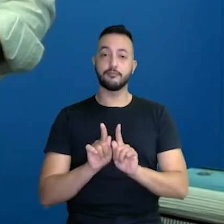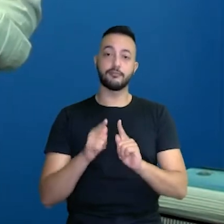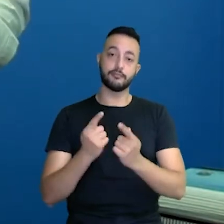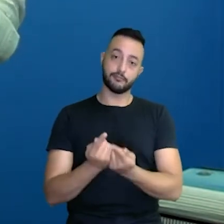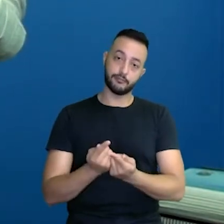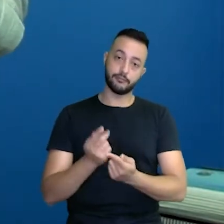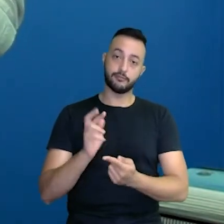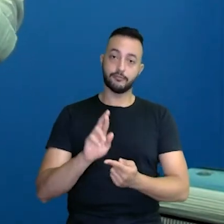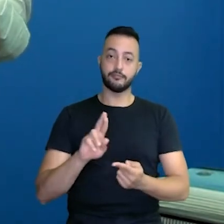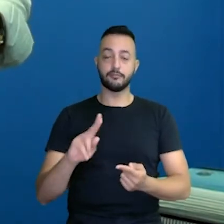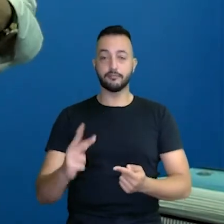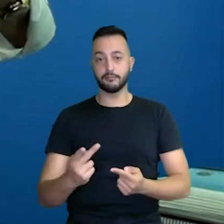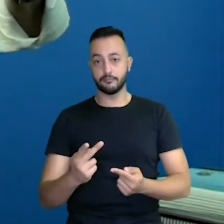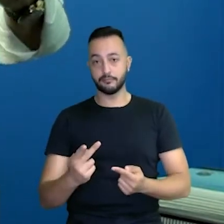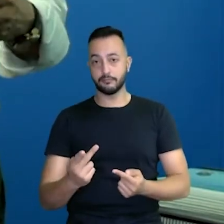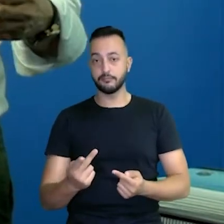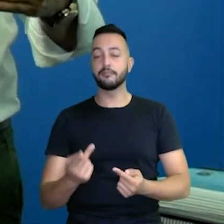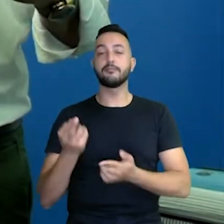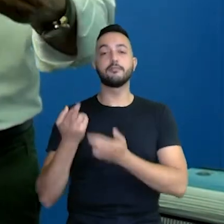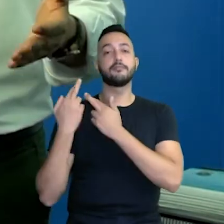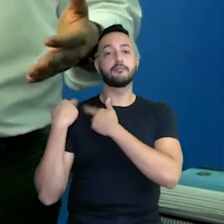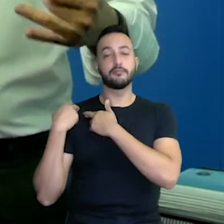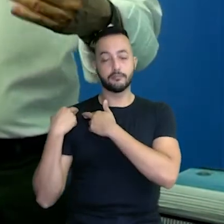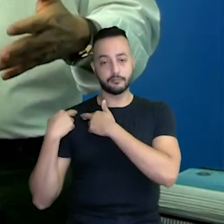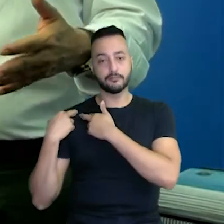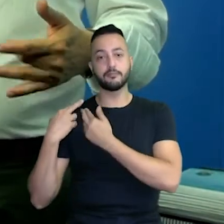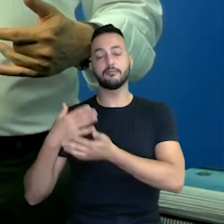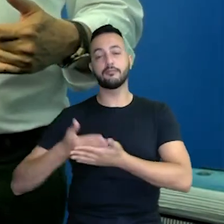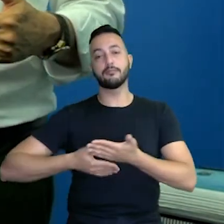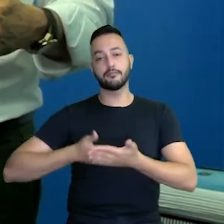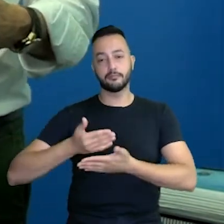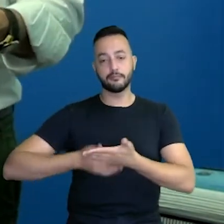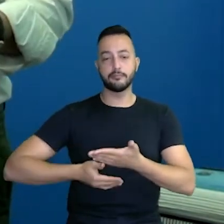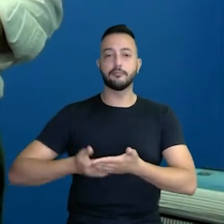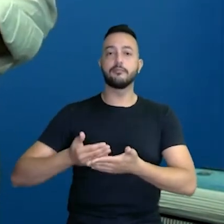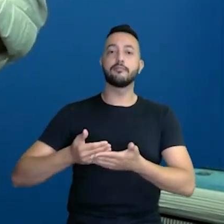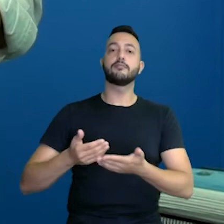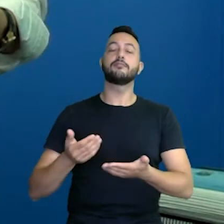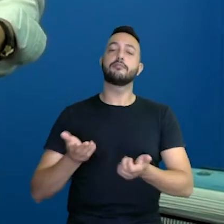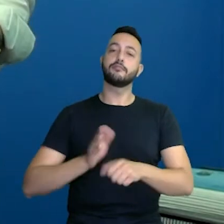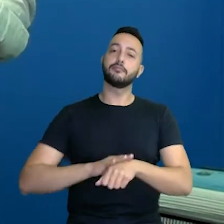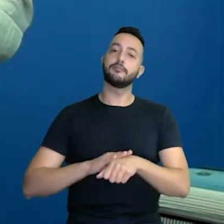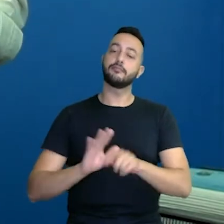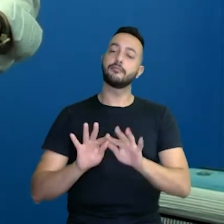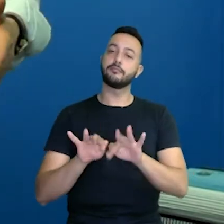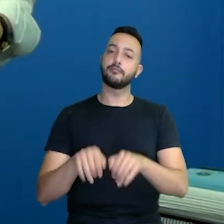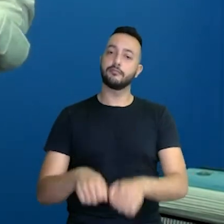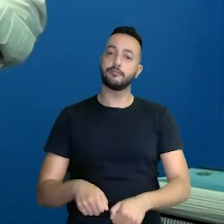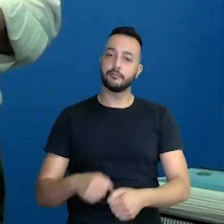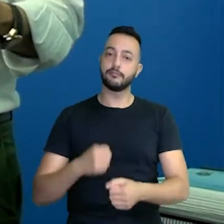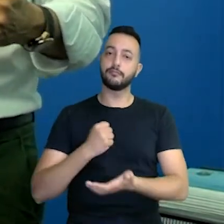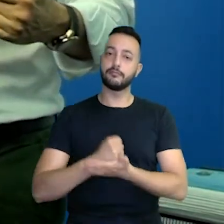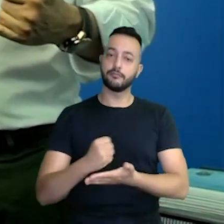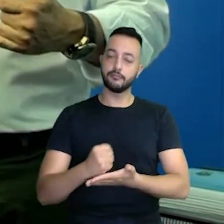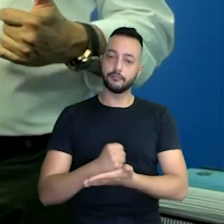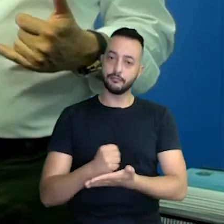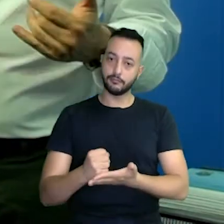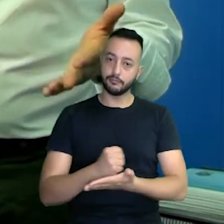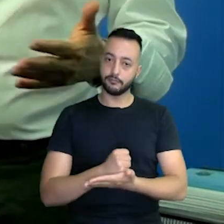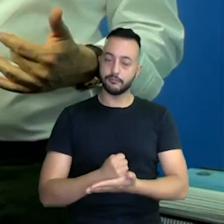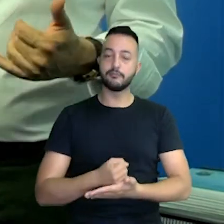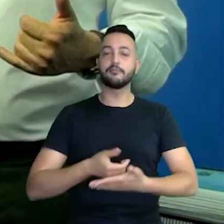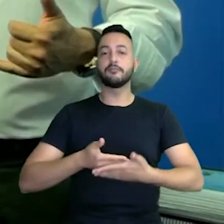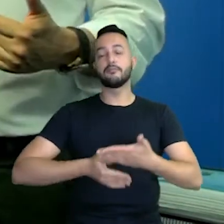do RH, também é responsável pelos contratos, elaboração lá, no momento final de documentação dos